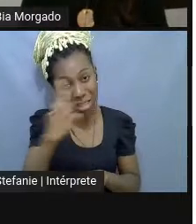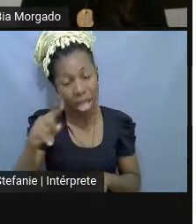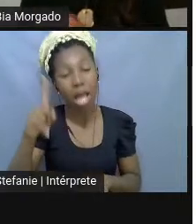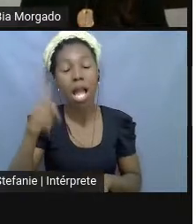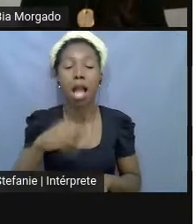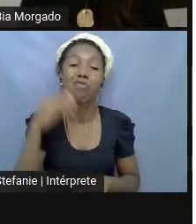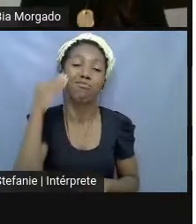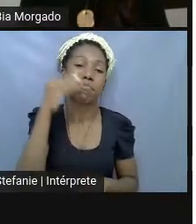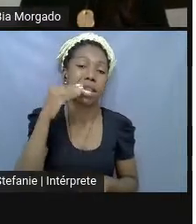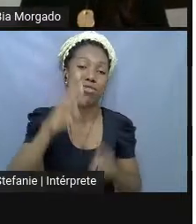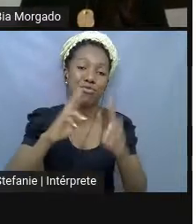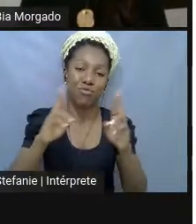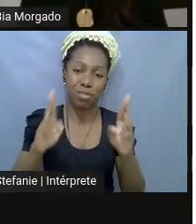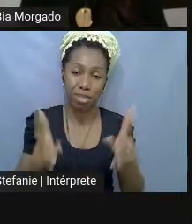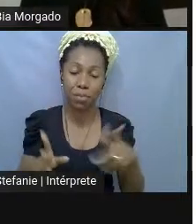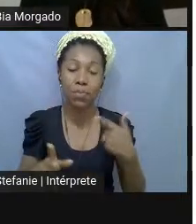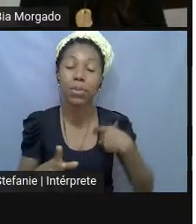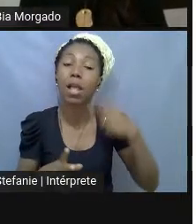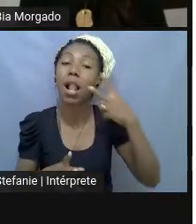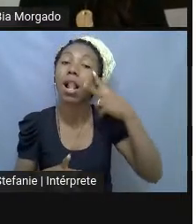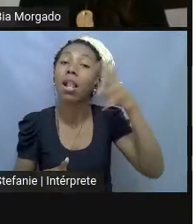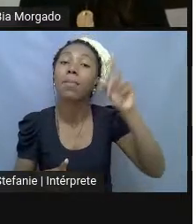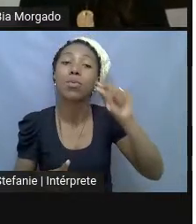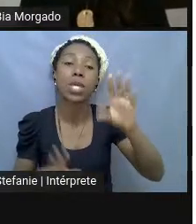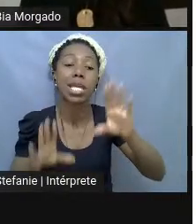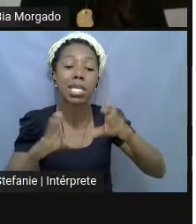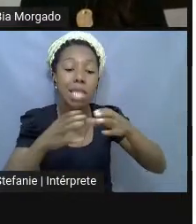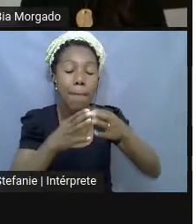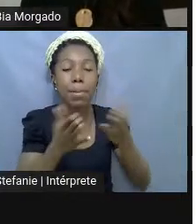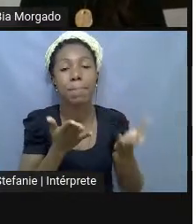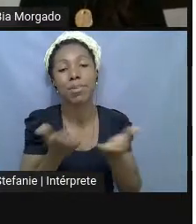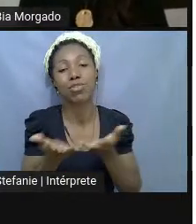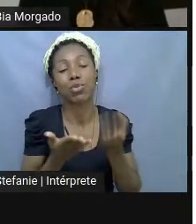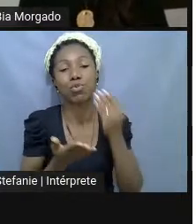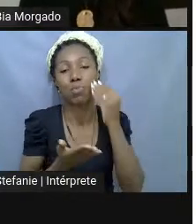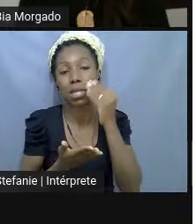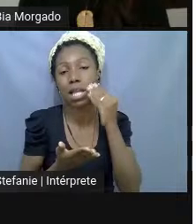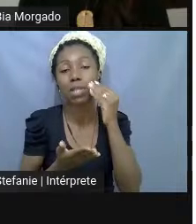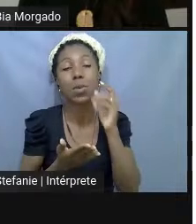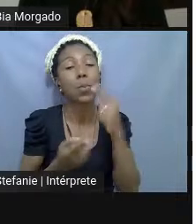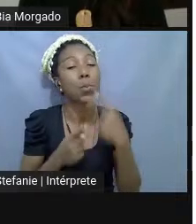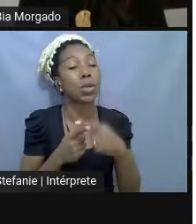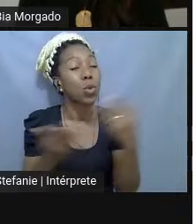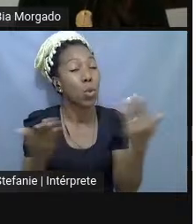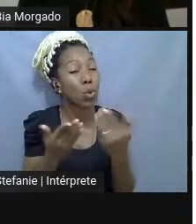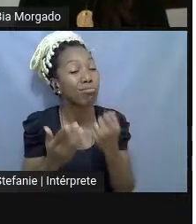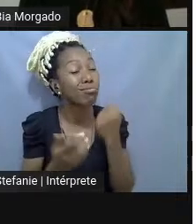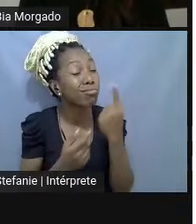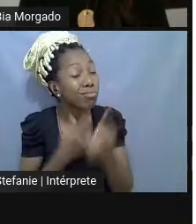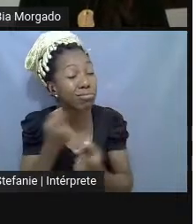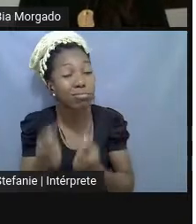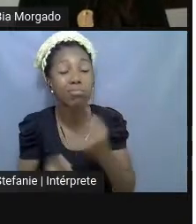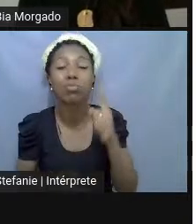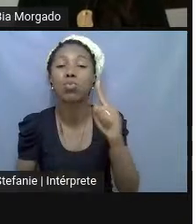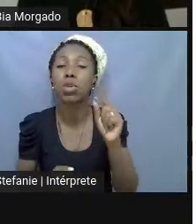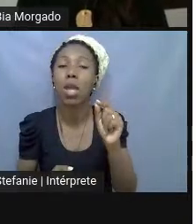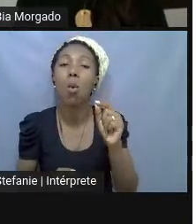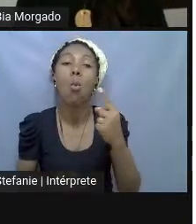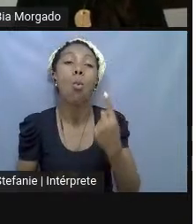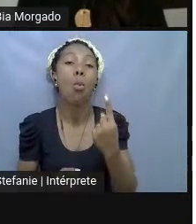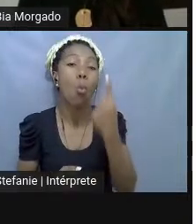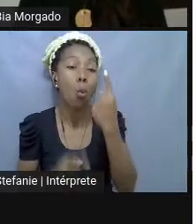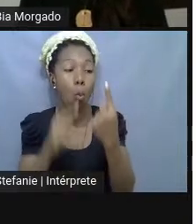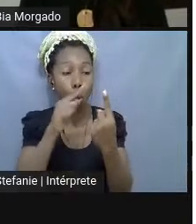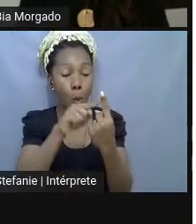lembrou muito a experiência das equipes de mediadores, porque é raro você ver um artista hoje em dia que vai e fica frequentando a